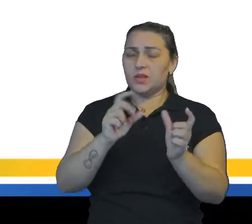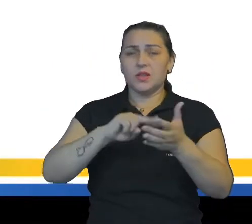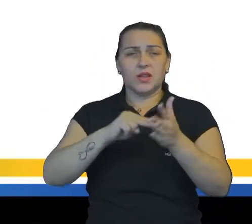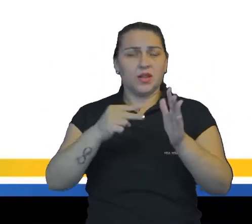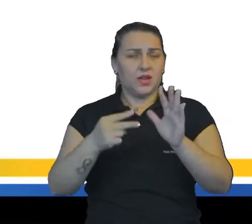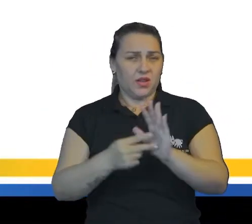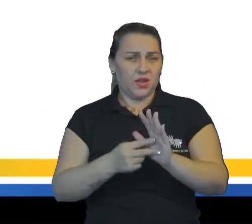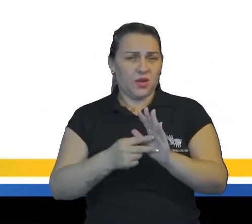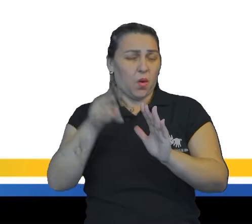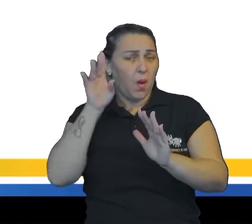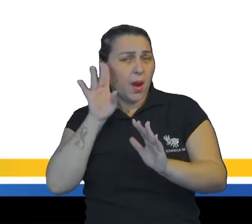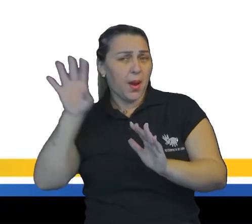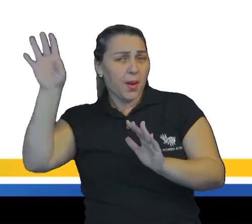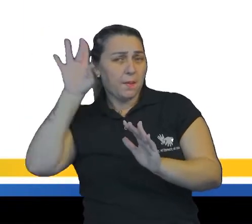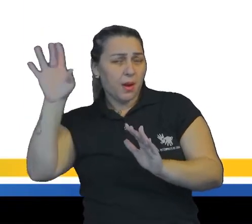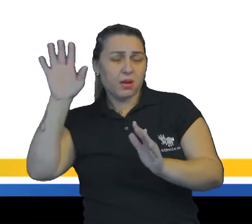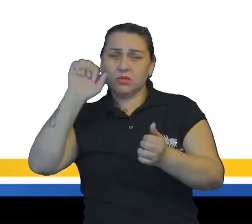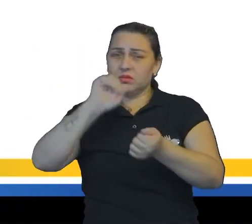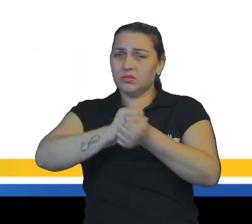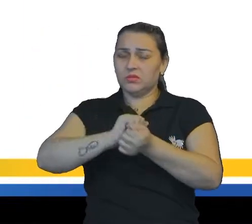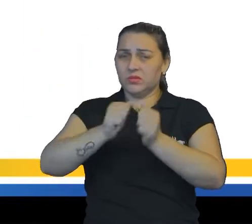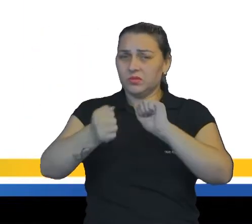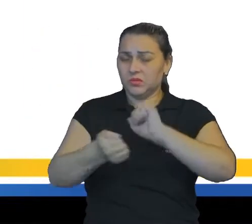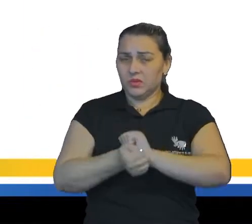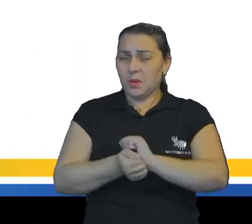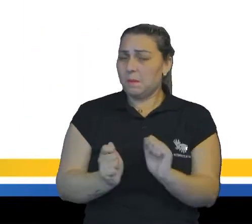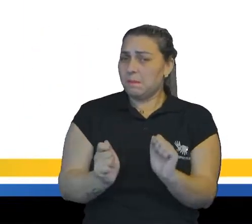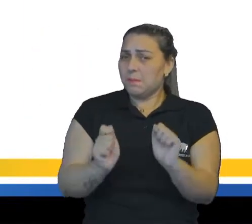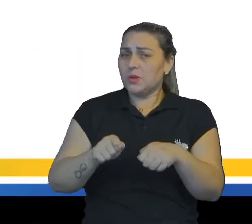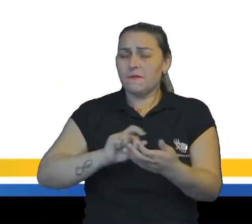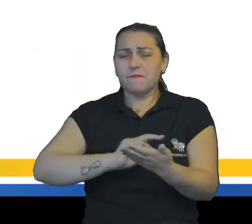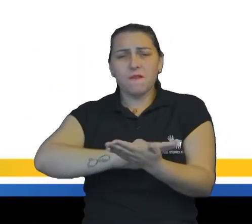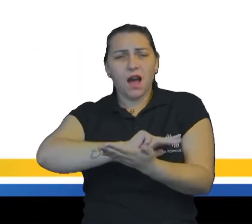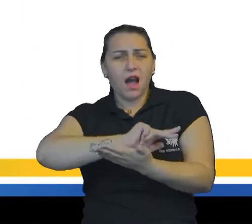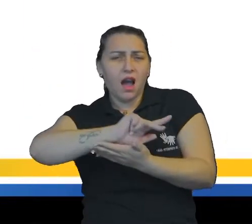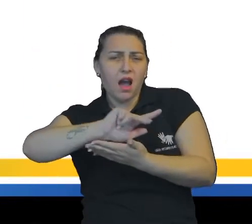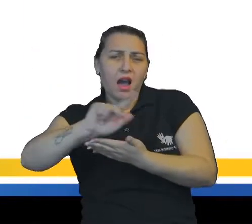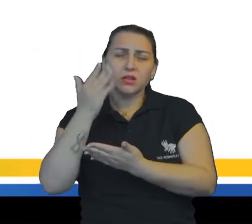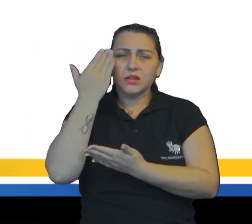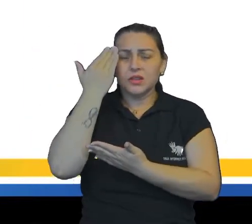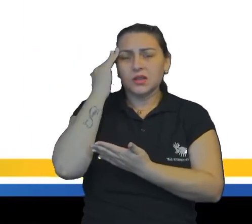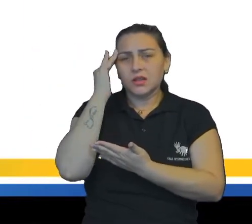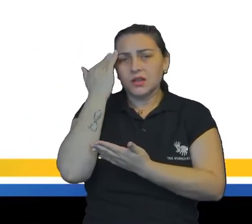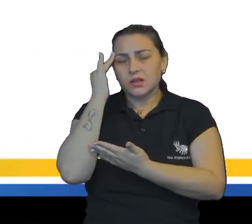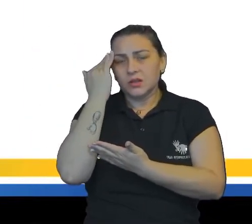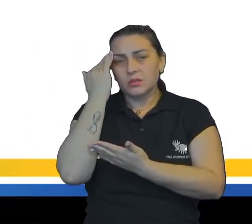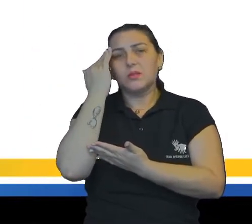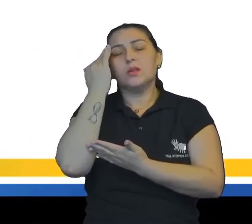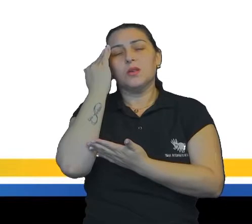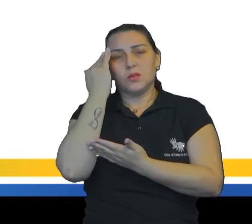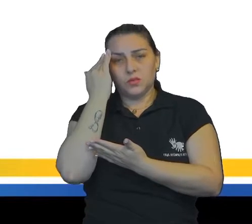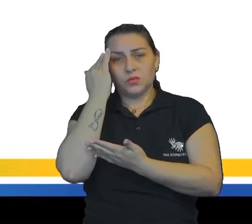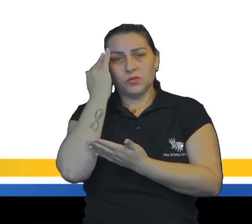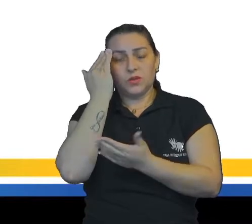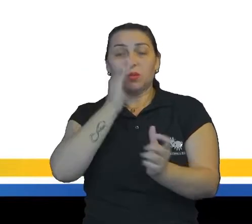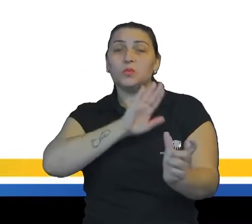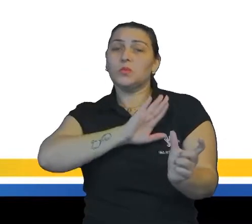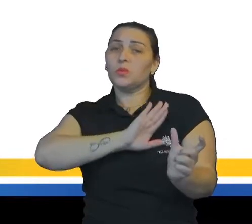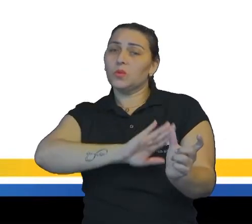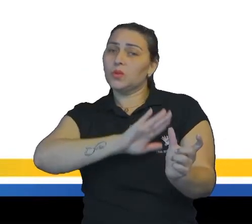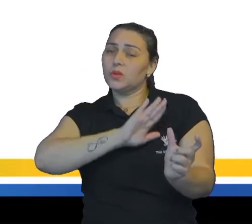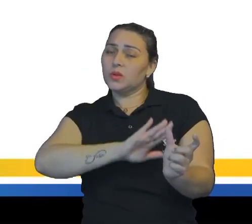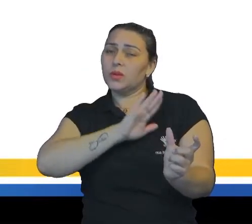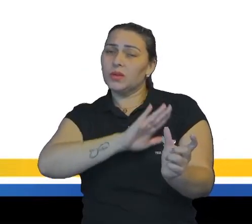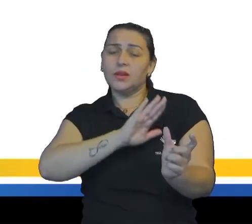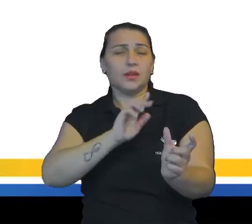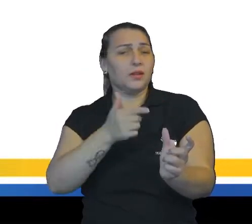figurado, associativo, possibilitando várias interpretações. Ou seja, o sentido conotativo tem a